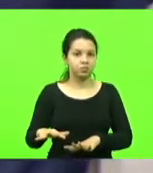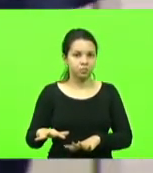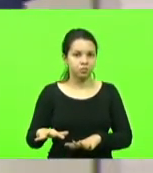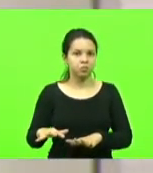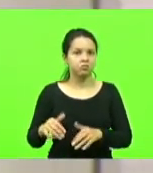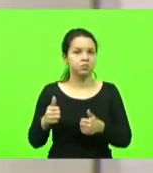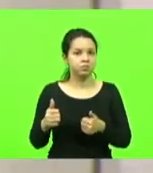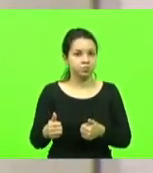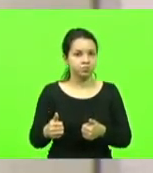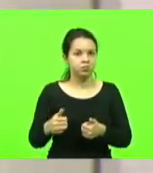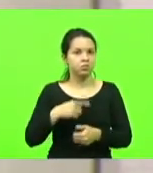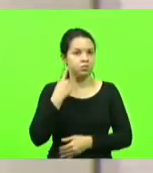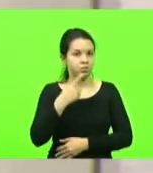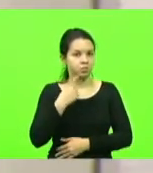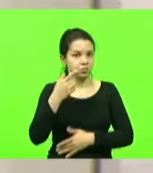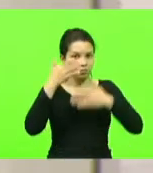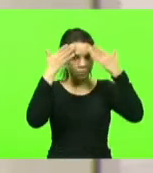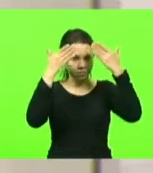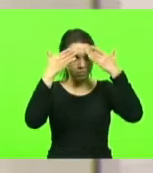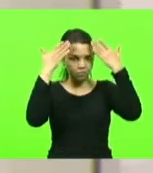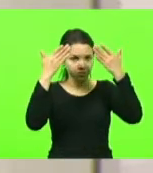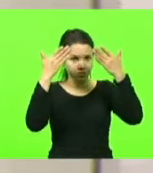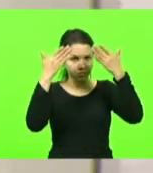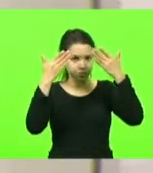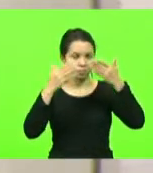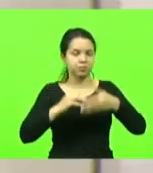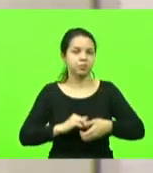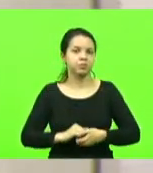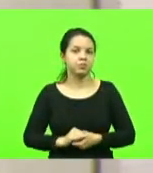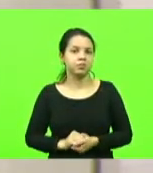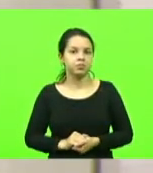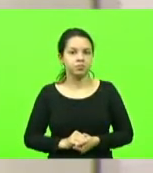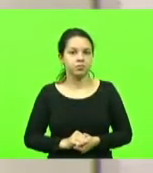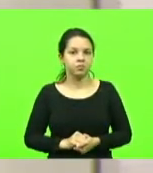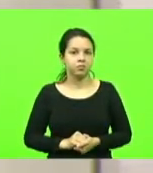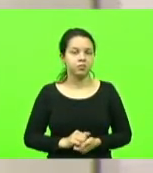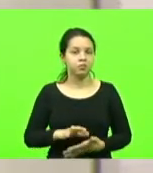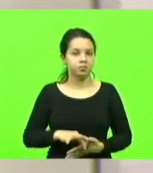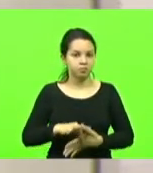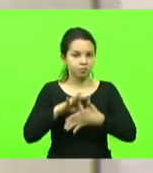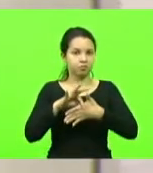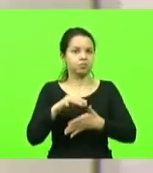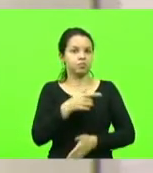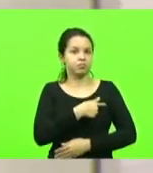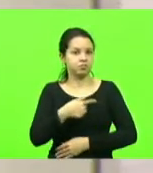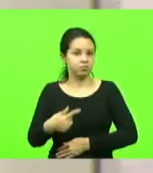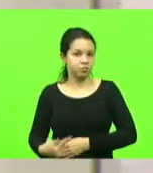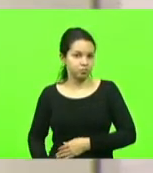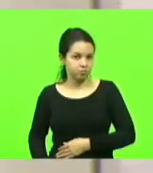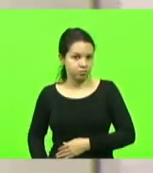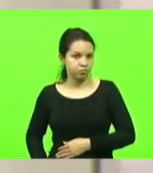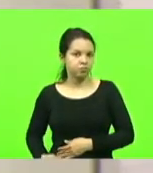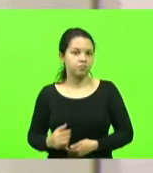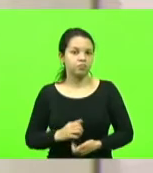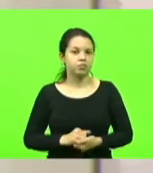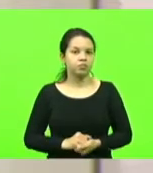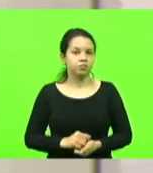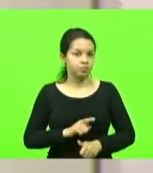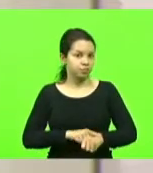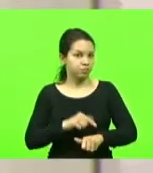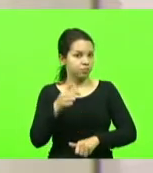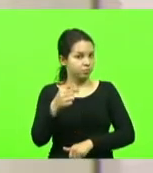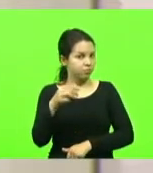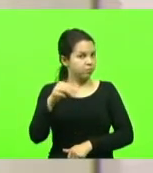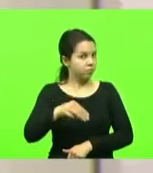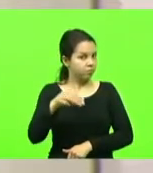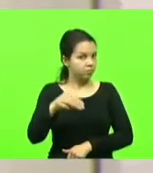Deputado Milton, Zé Milton, o grande líder do governo. Vossa Excelência, será sete minutos, deputado.